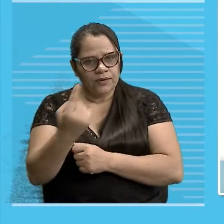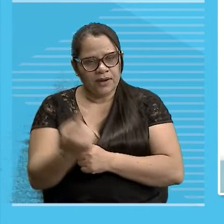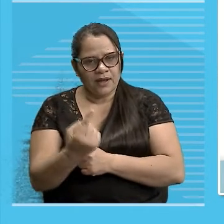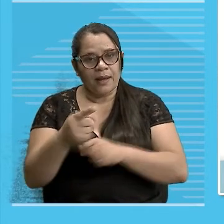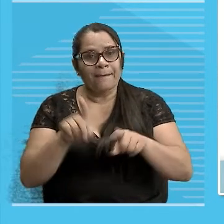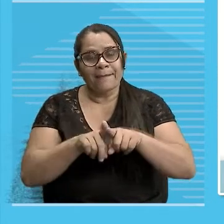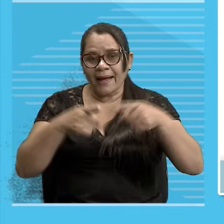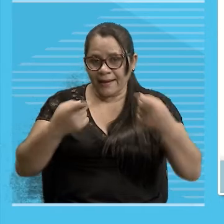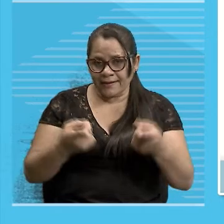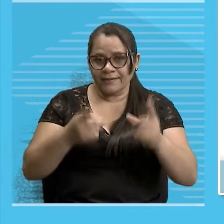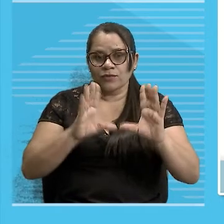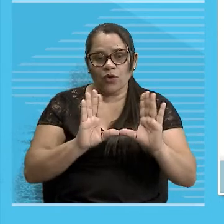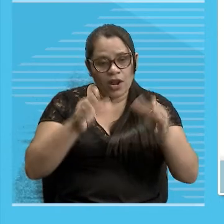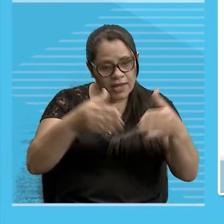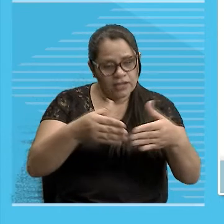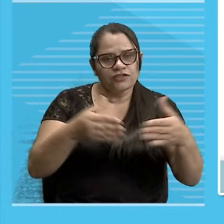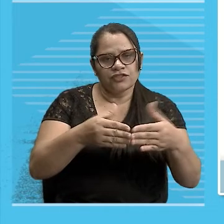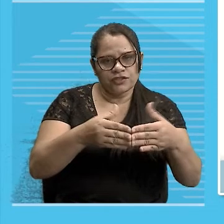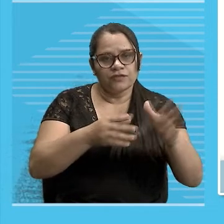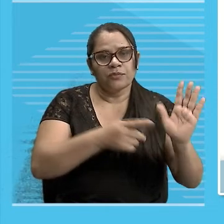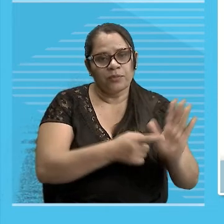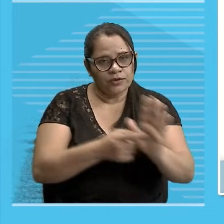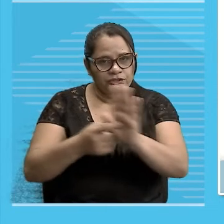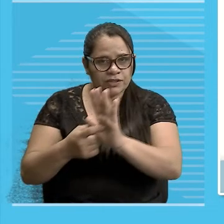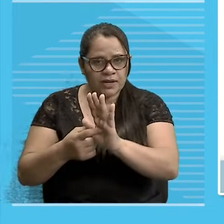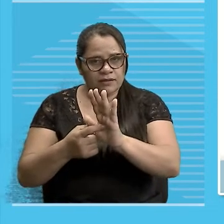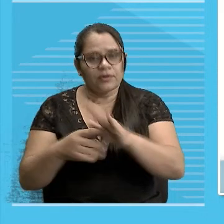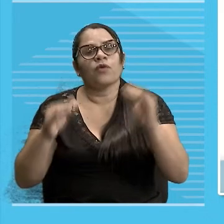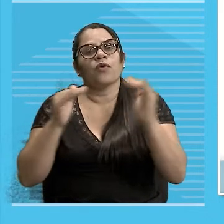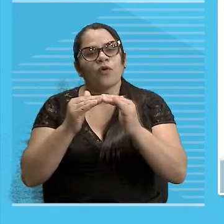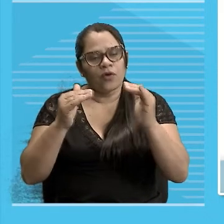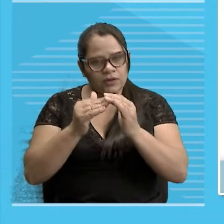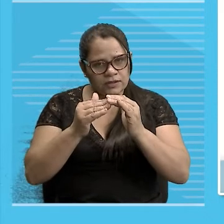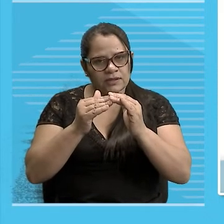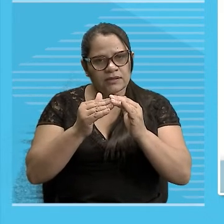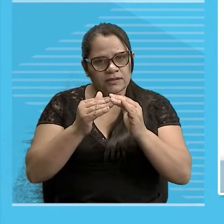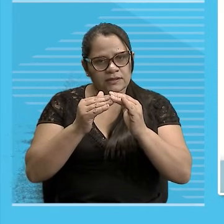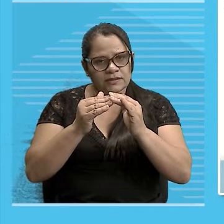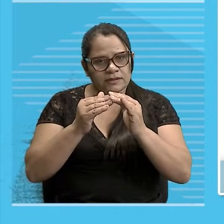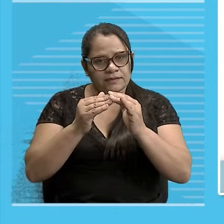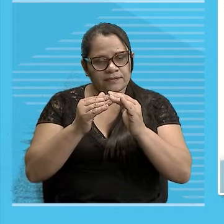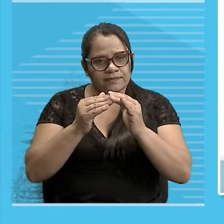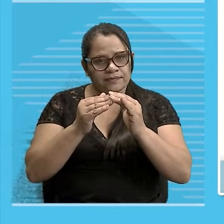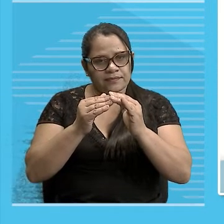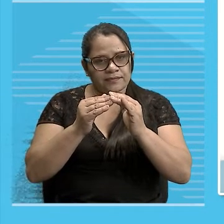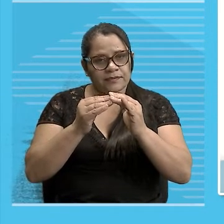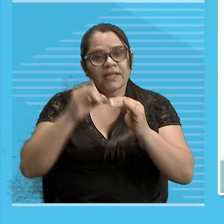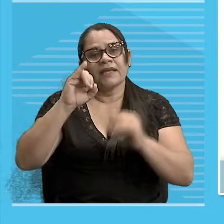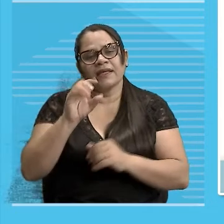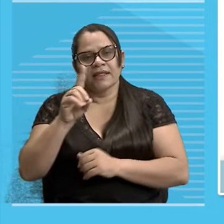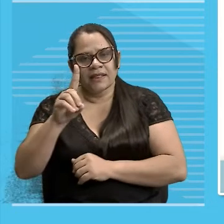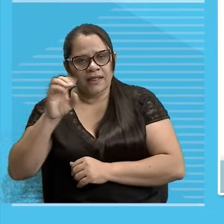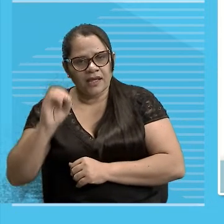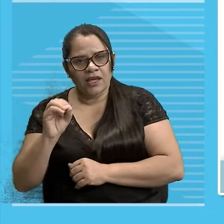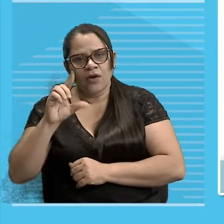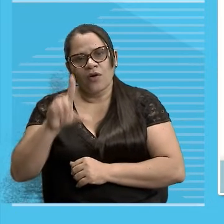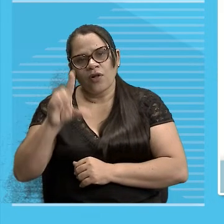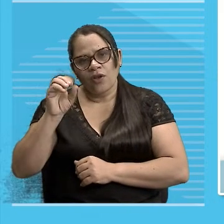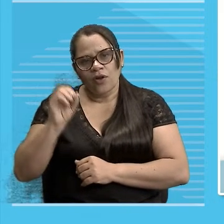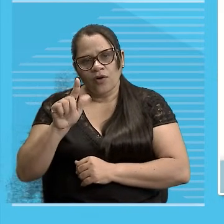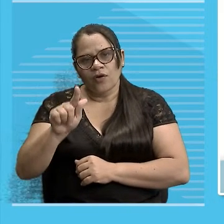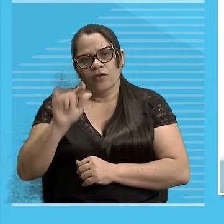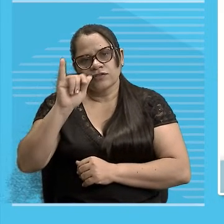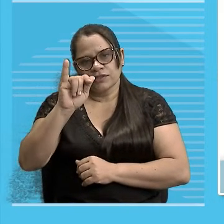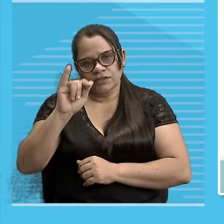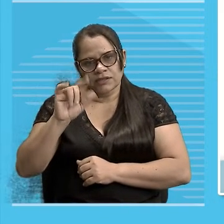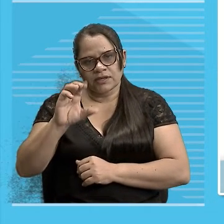coletivo Que ele Passa Então Isso É chamada Concordância Ideológica Ou Siléptico É linguagem